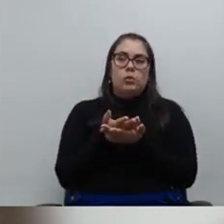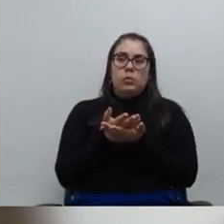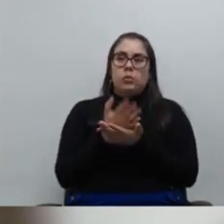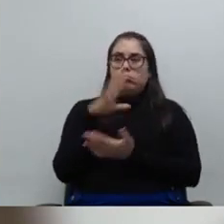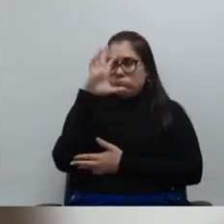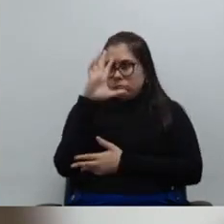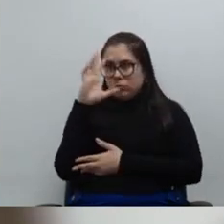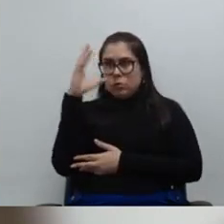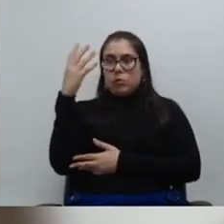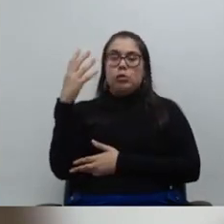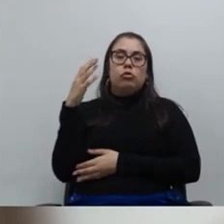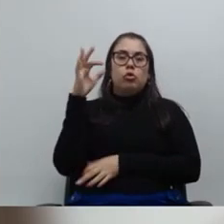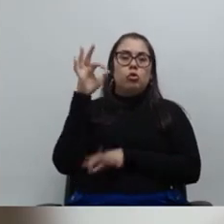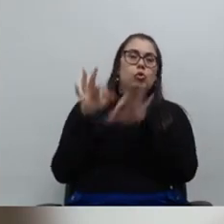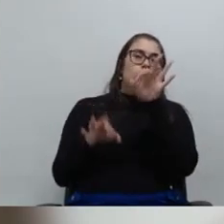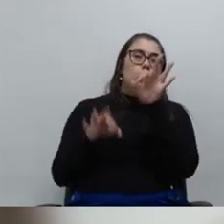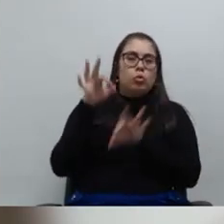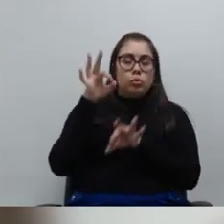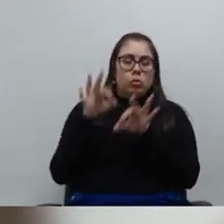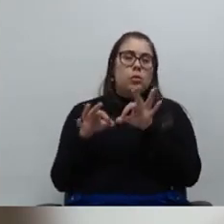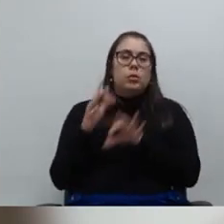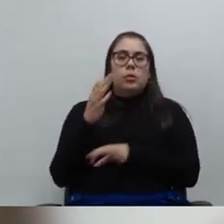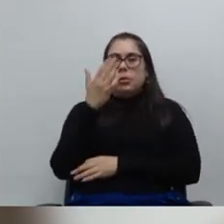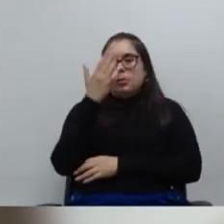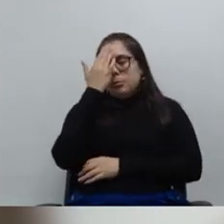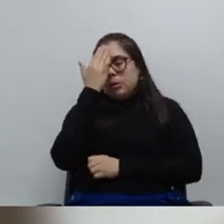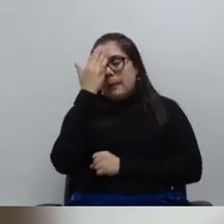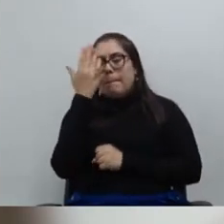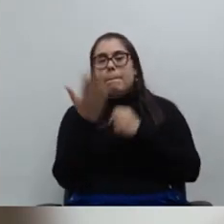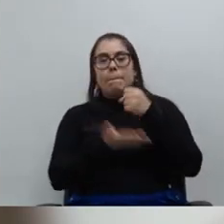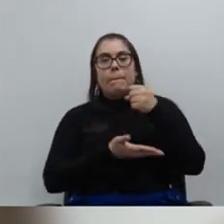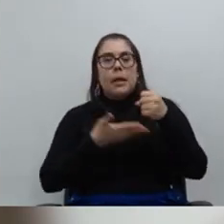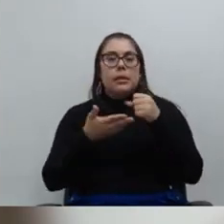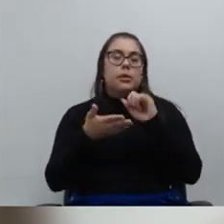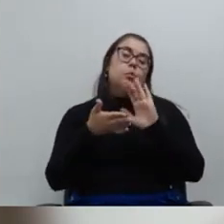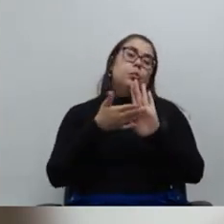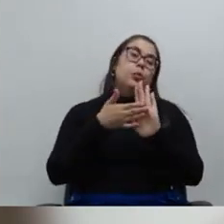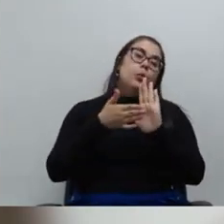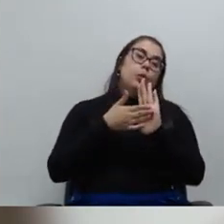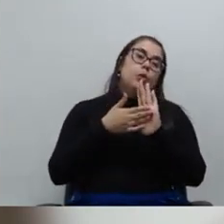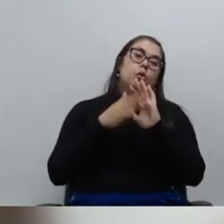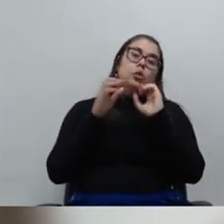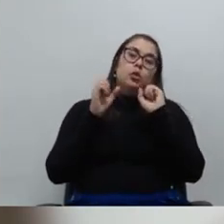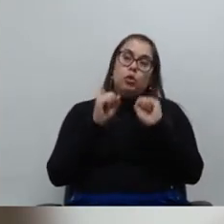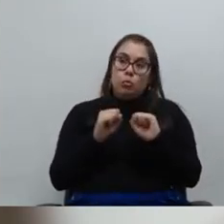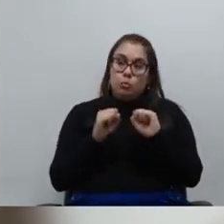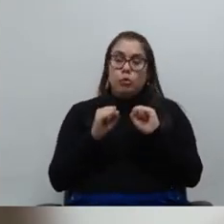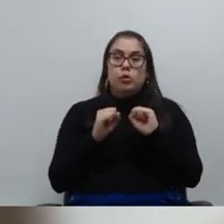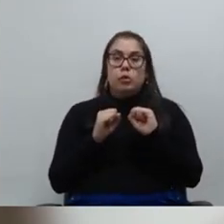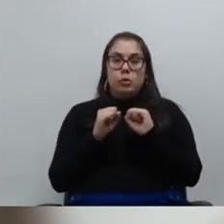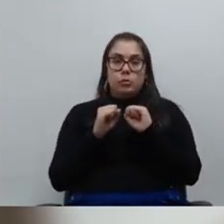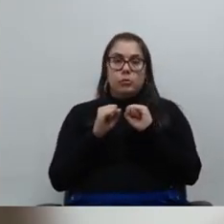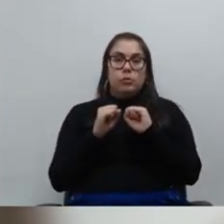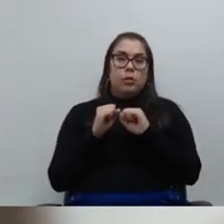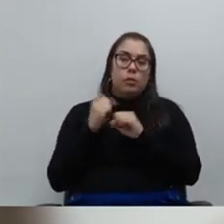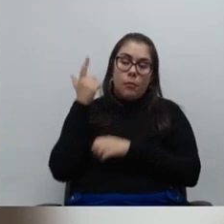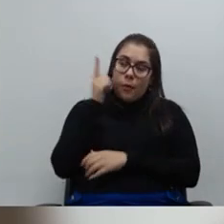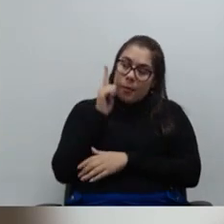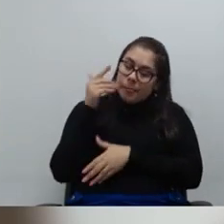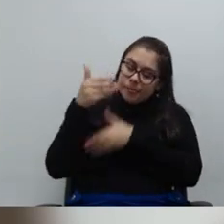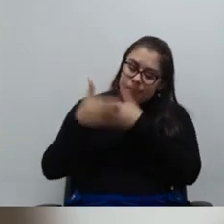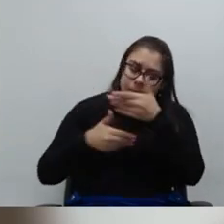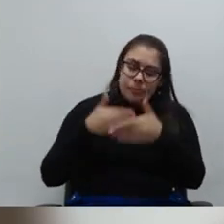questionamento judicial, apesar do sólido fundamento das nossas propostas, e que possamos, portanto, avançar.